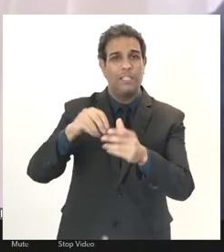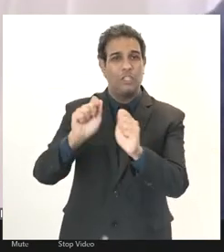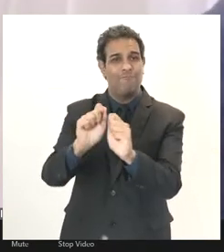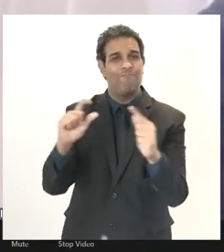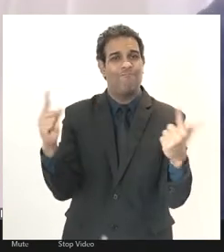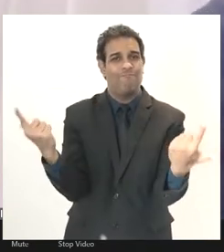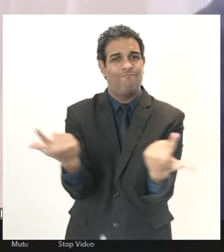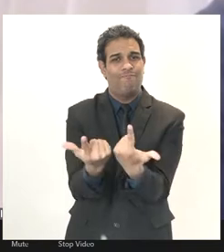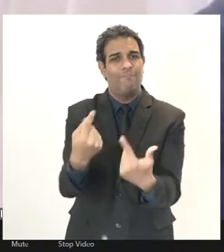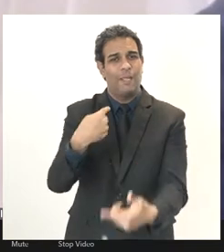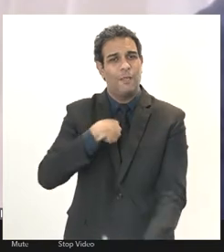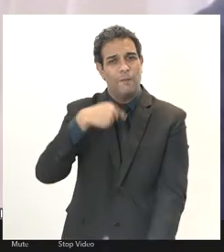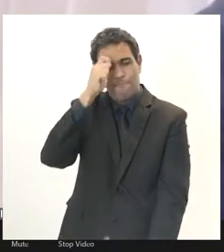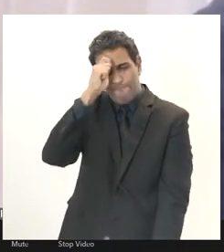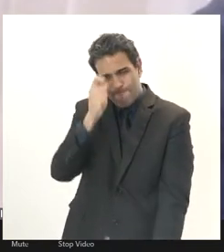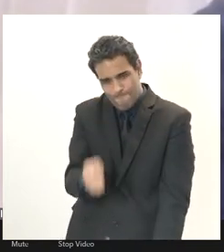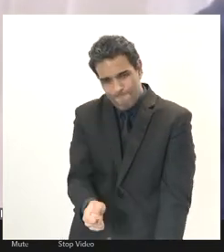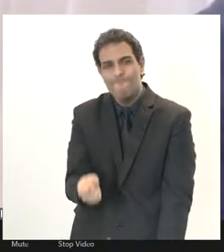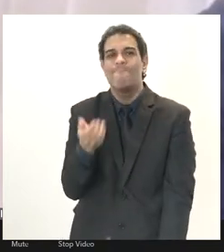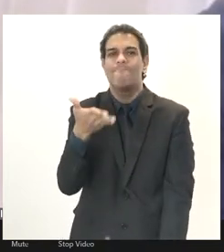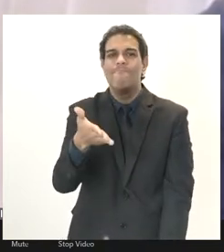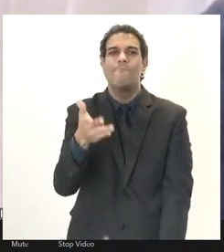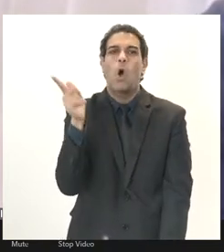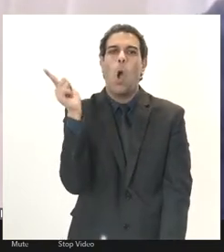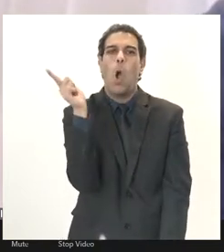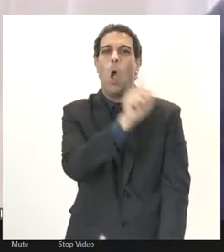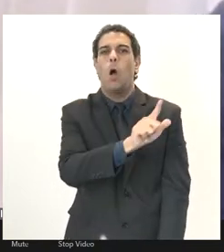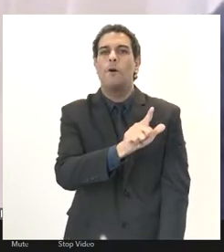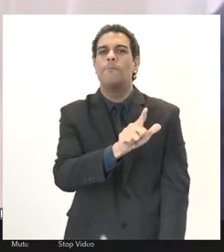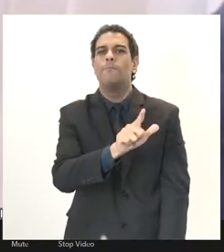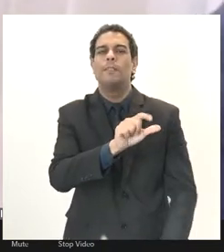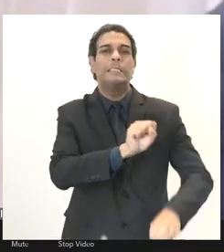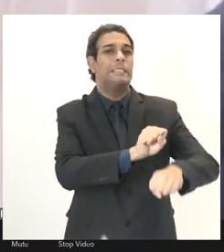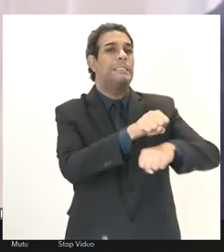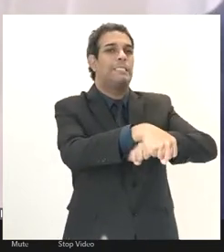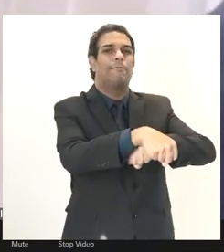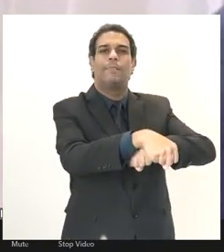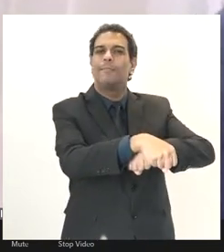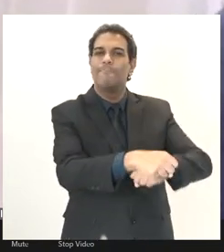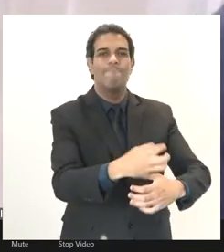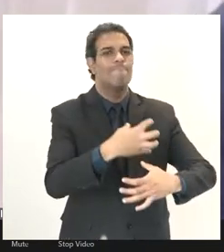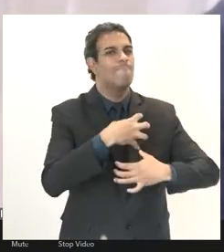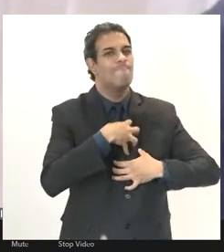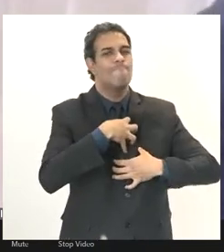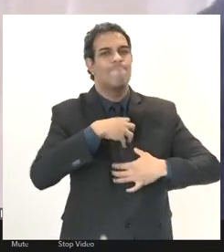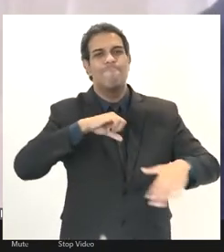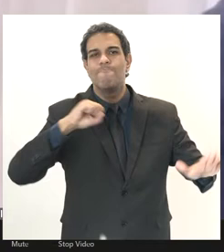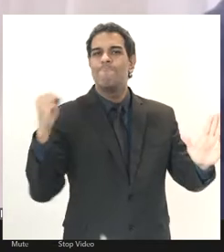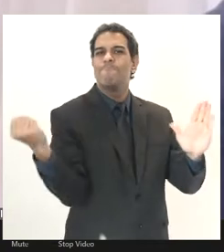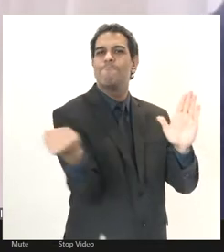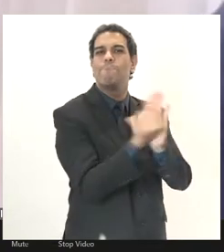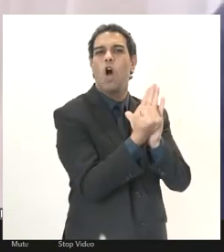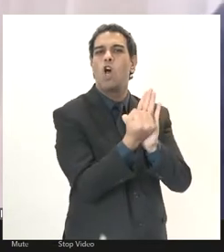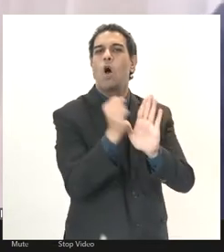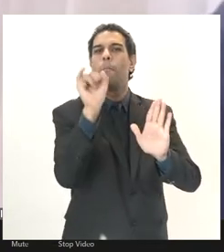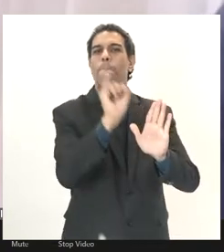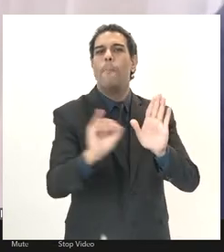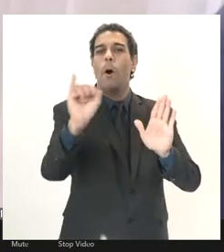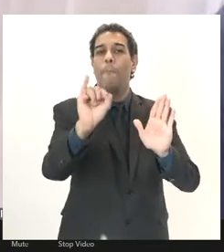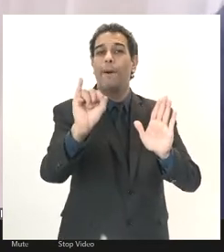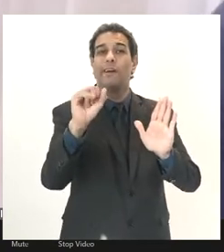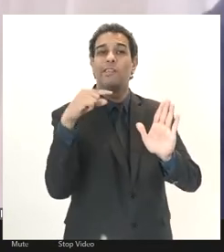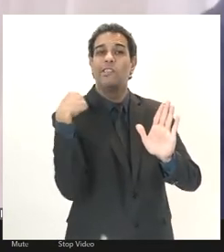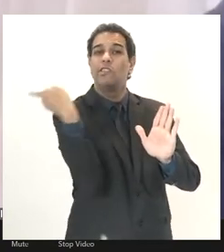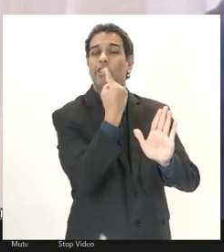espaço para que esse evento acontecesse um evento extremamente importante e urgente